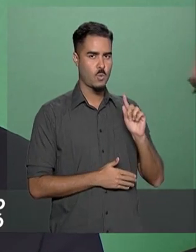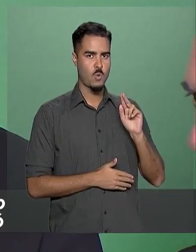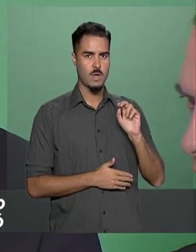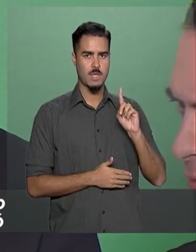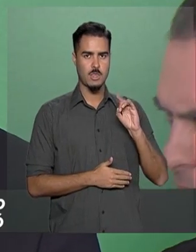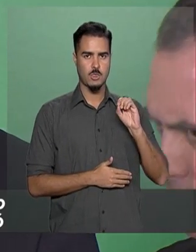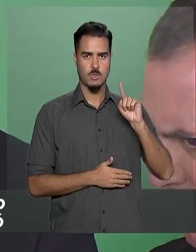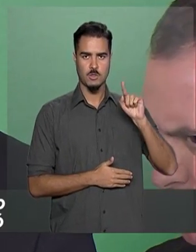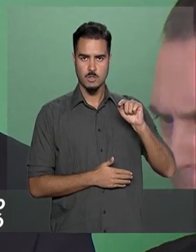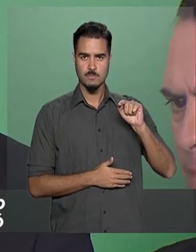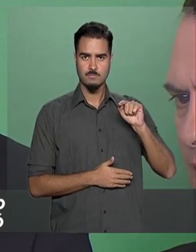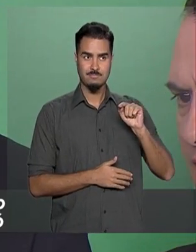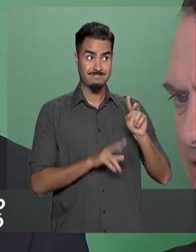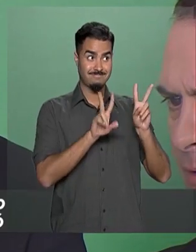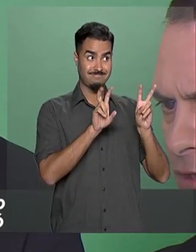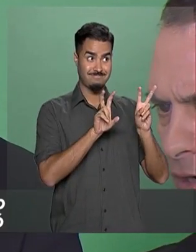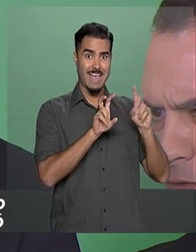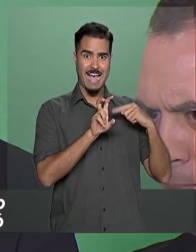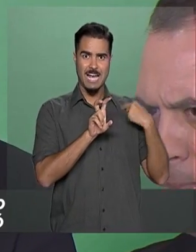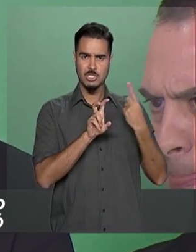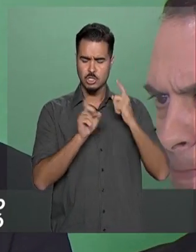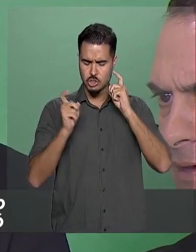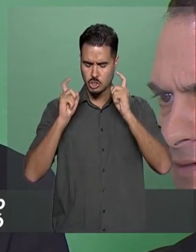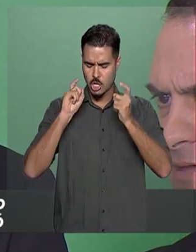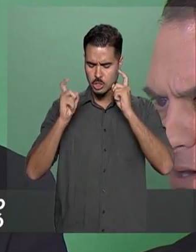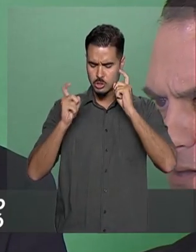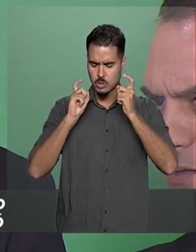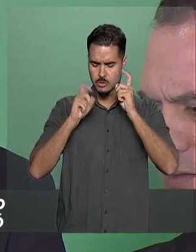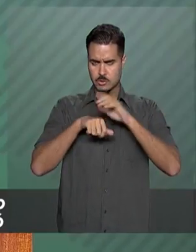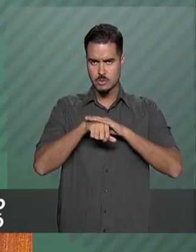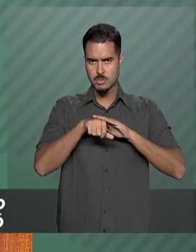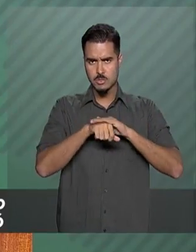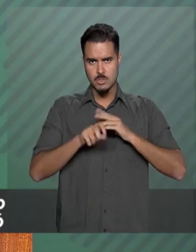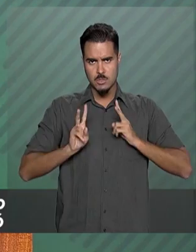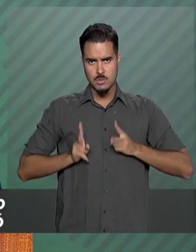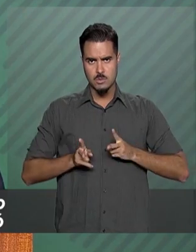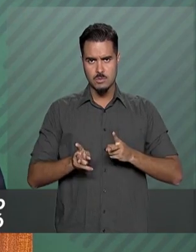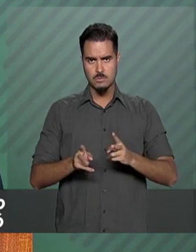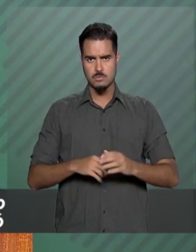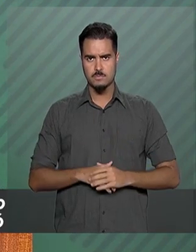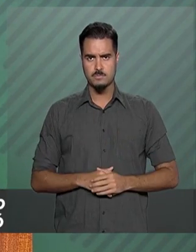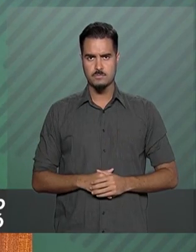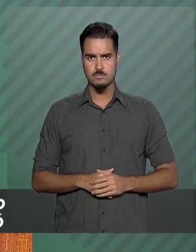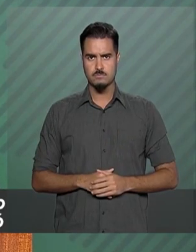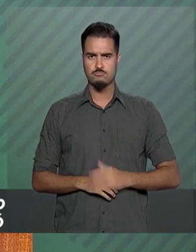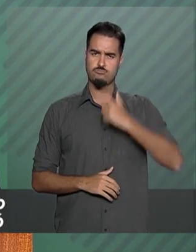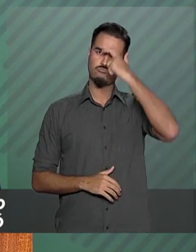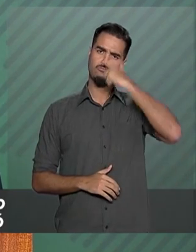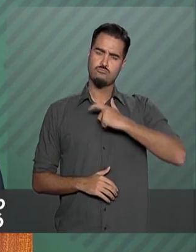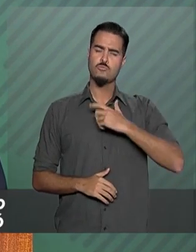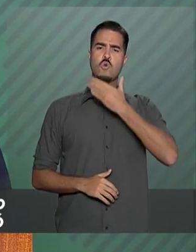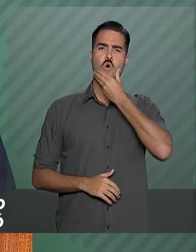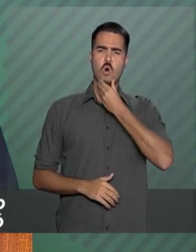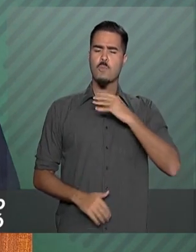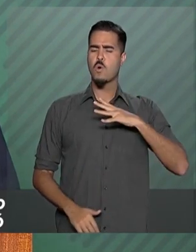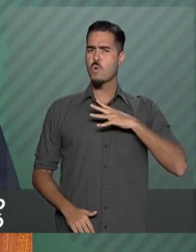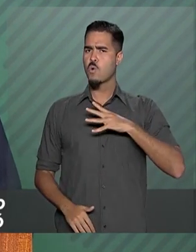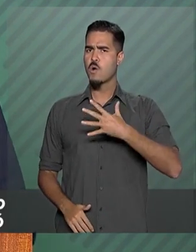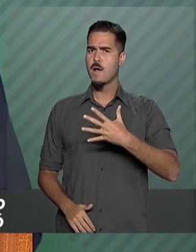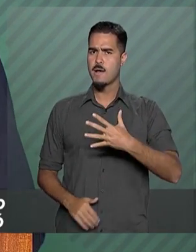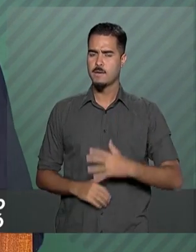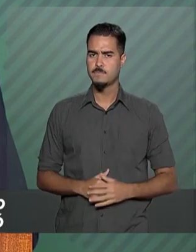essa questão tem sido levada avante, tendo aqui um homem de muita coragem, tenacidade,